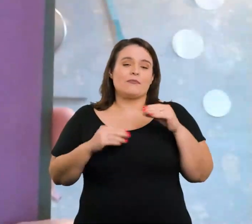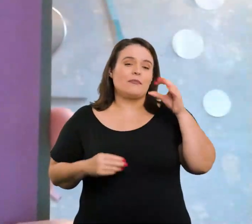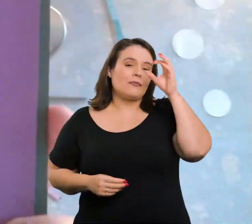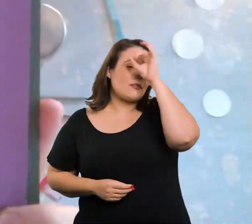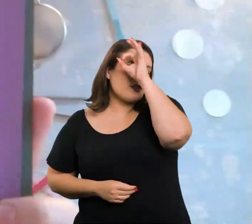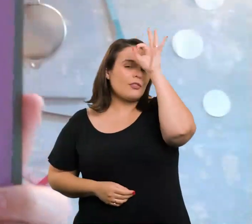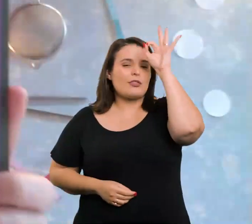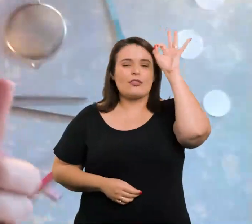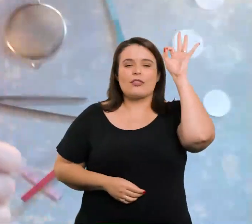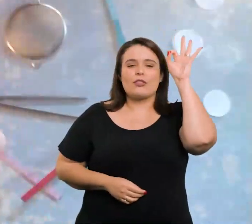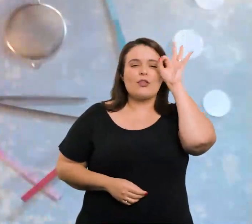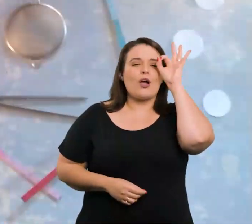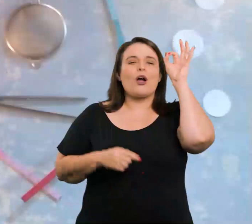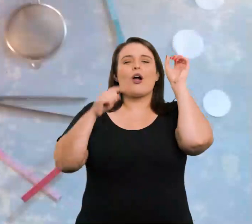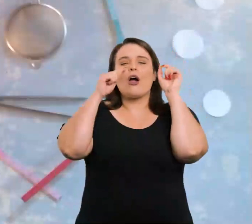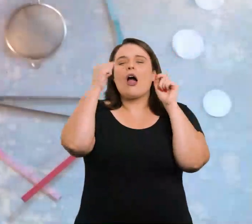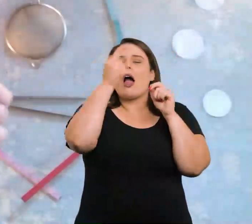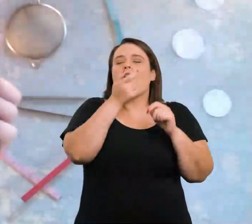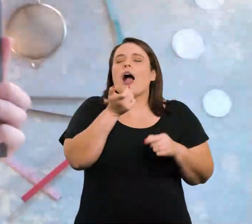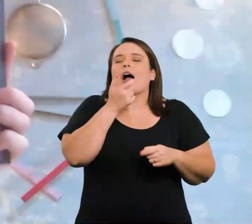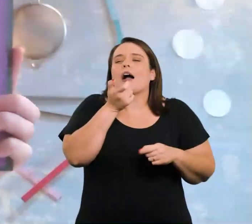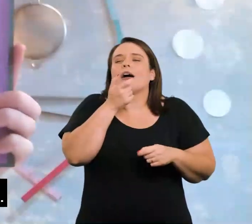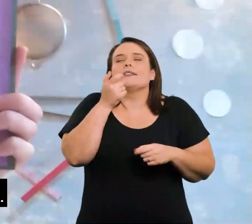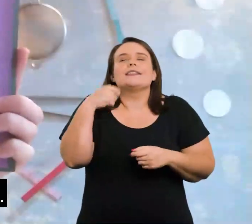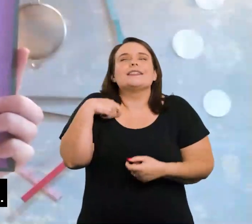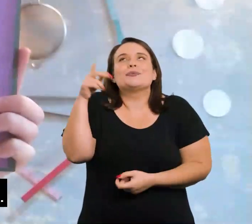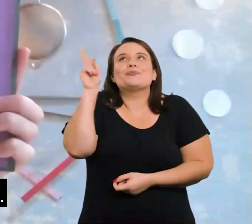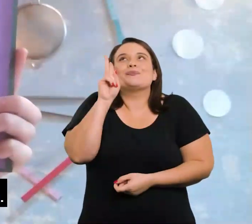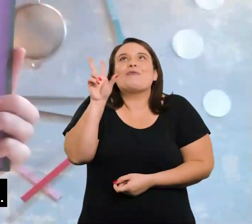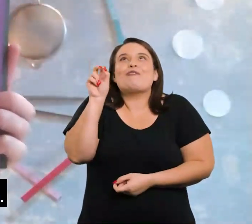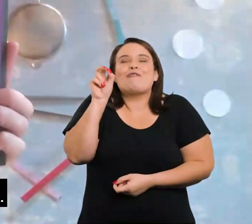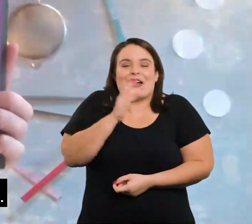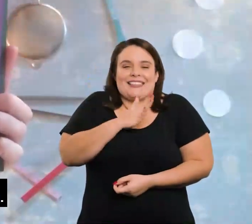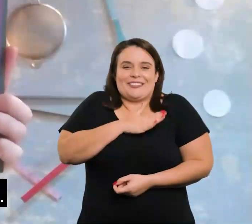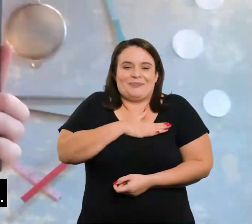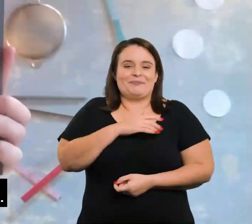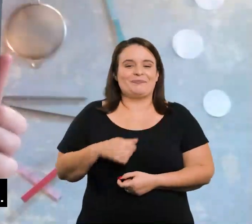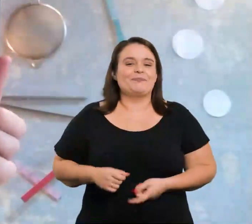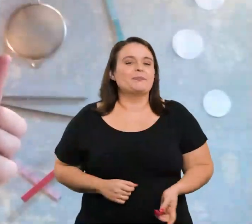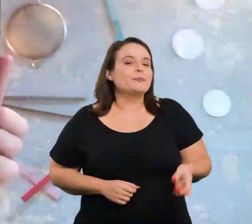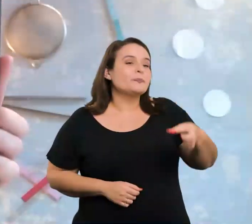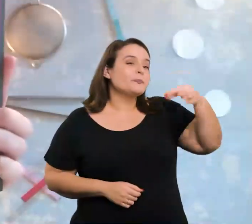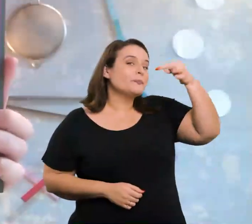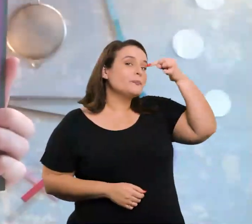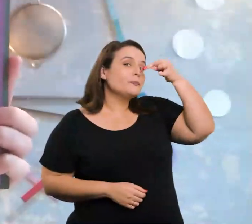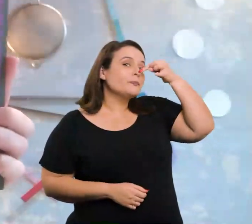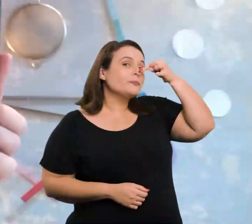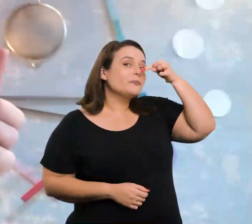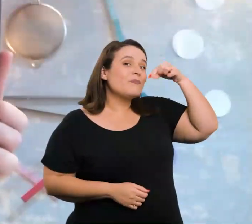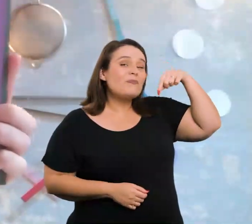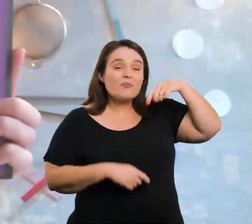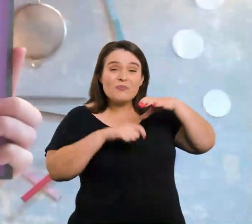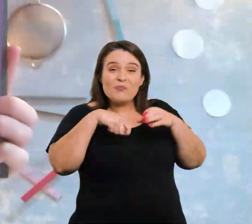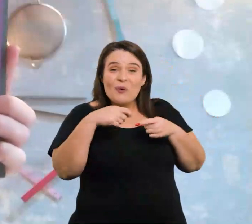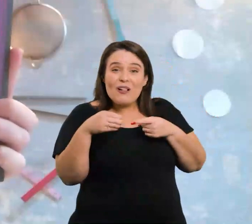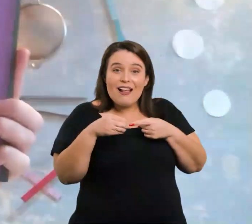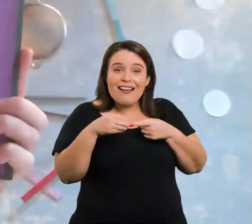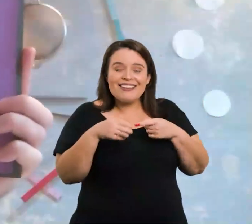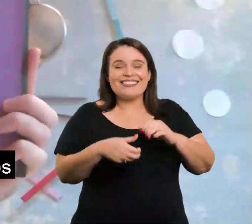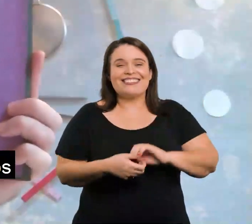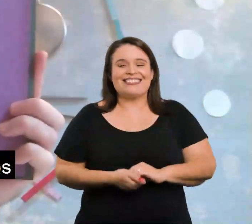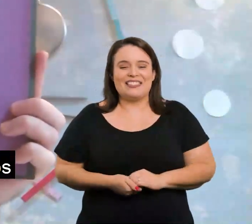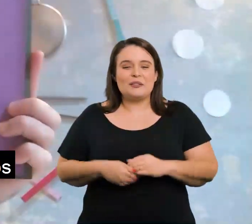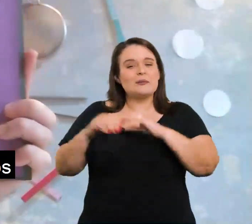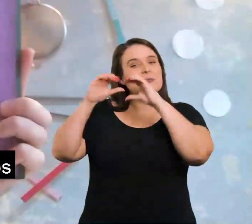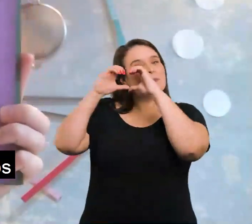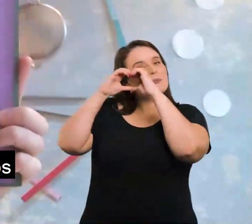biscoitos recheados de goiabada, ai, lembra os biscoitos da minha avó, o nariz, uma pequena colher de mexer chá,